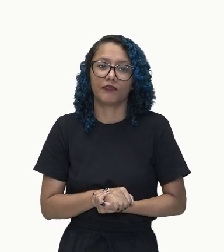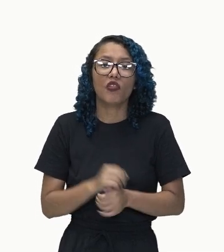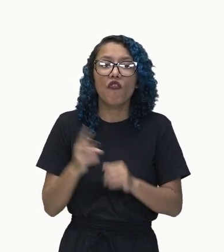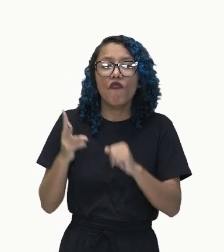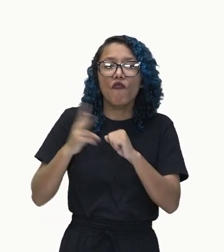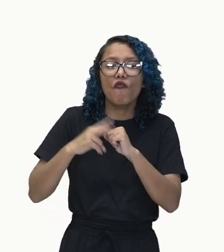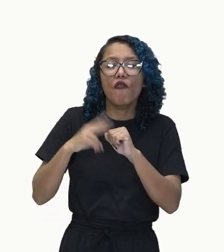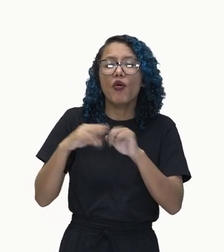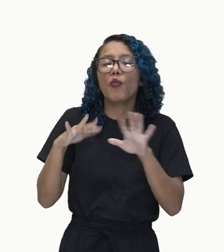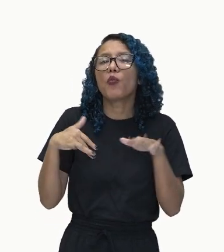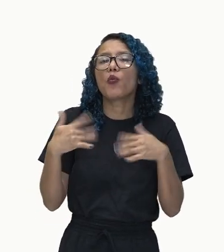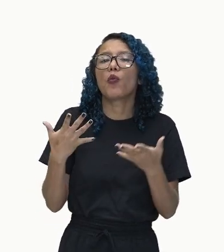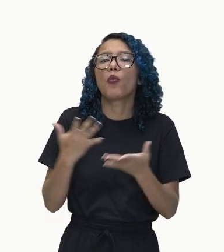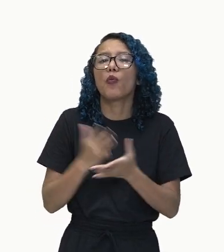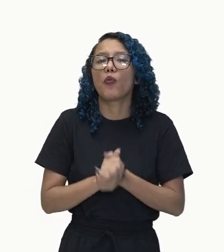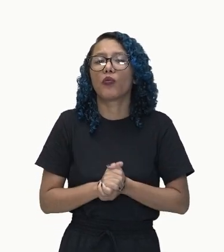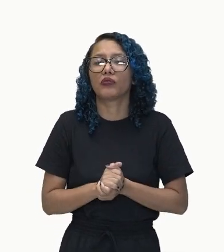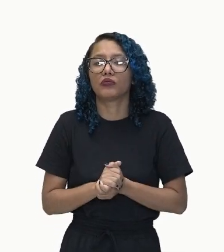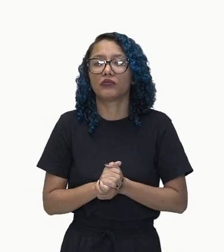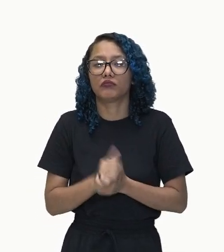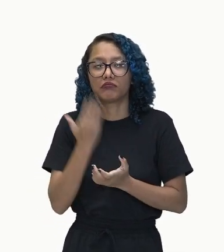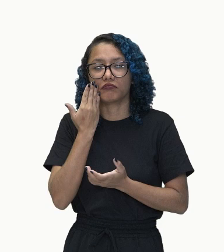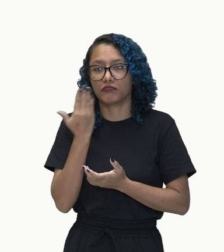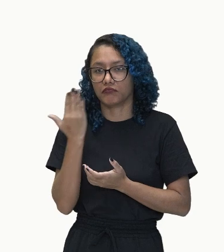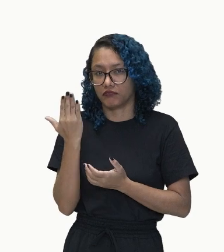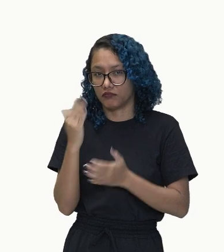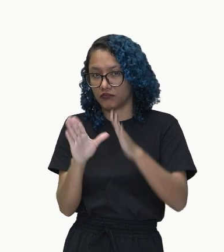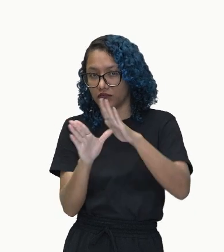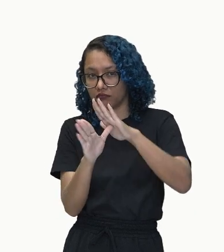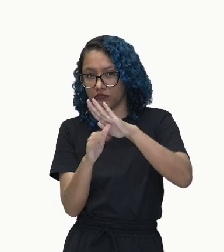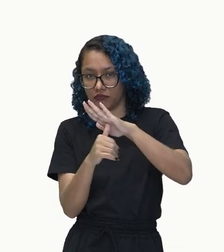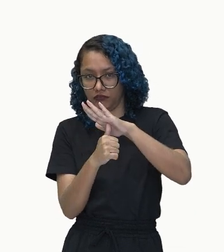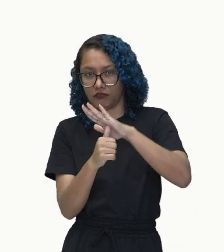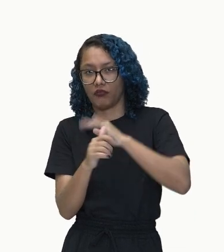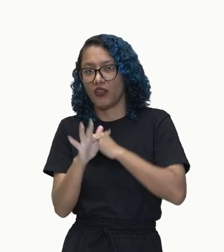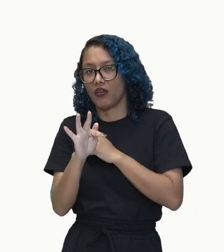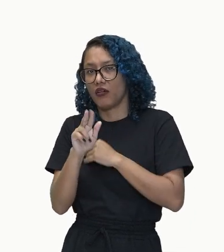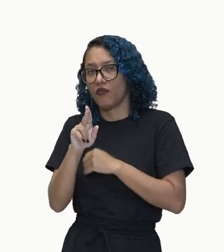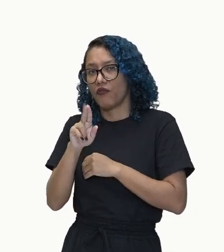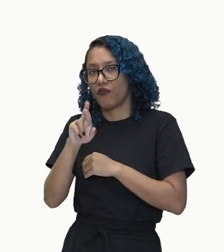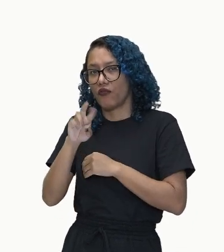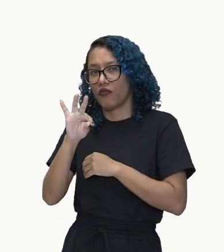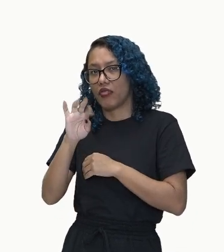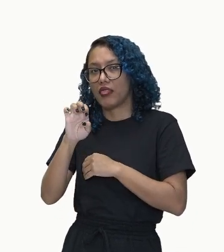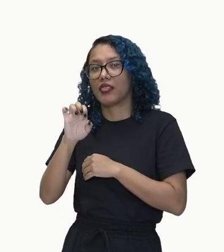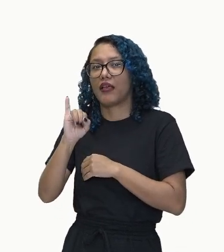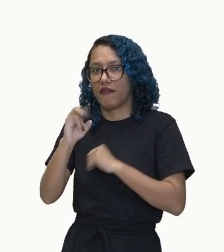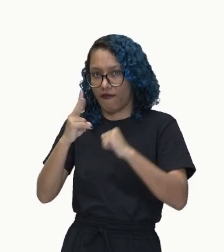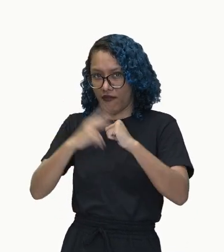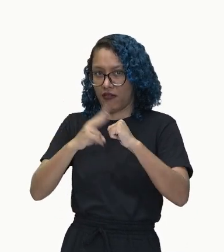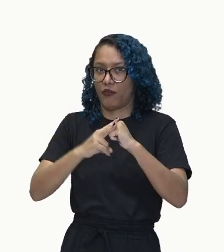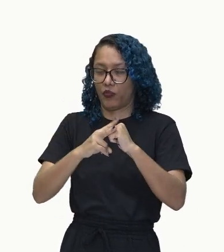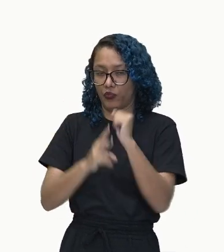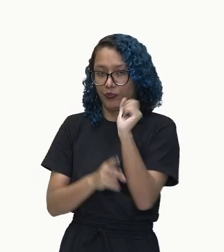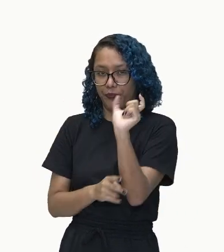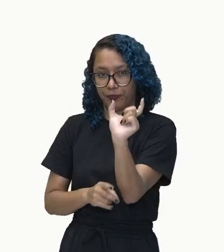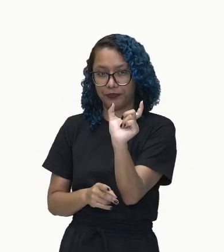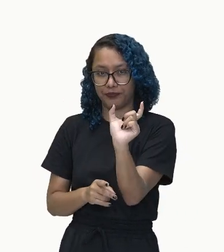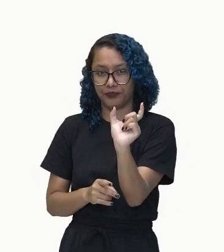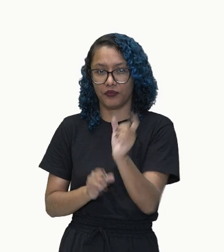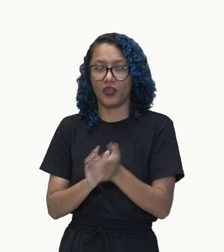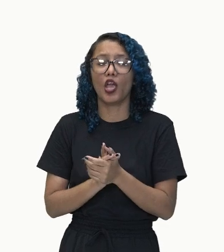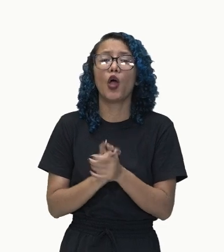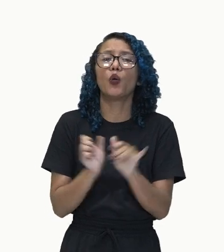é o verbo? Exatamente. Eu ouvi daqui. Furtei. Aí como é que nós fazemos aqui pra encontrar o